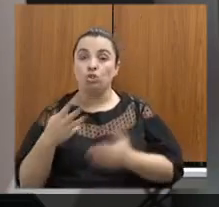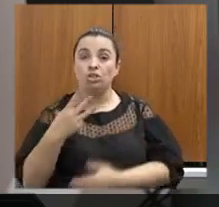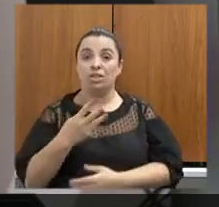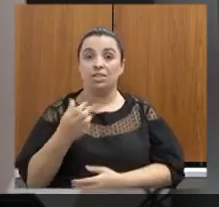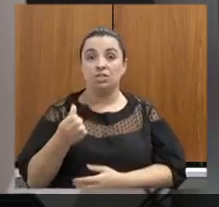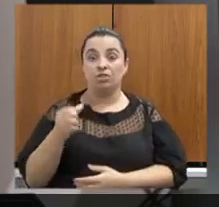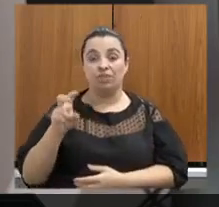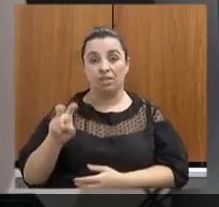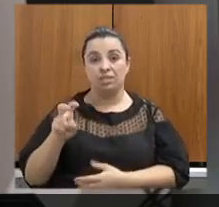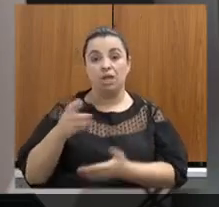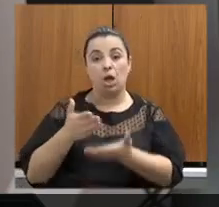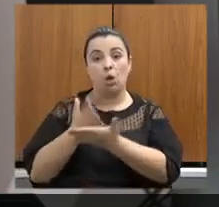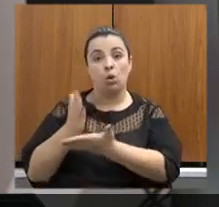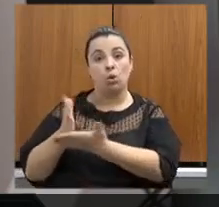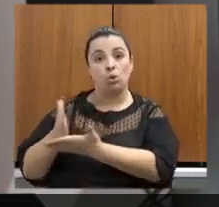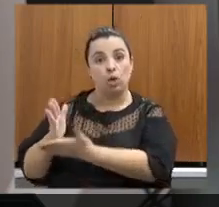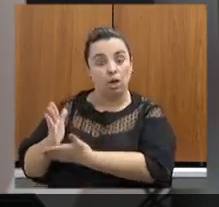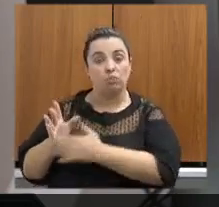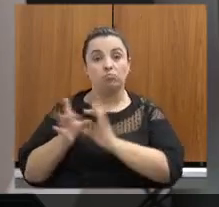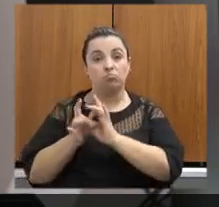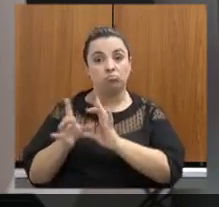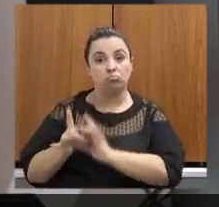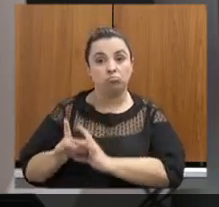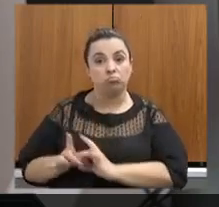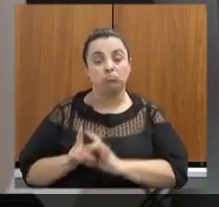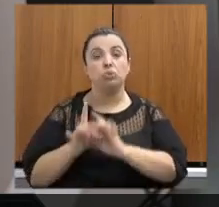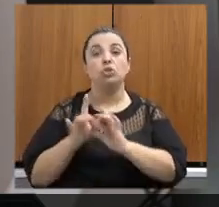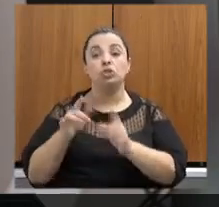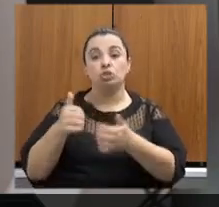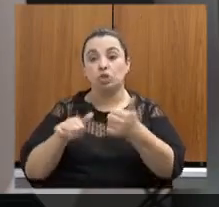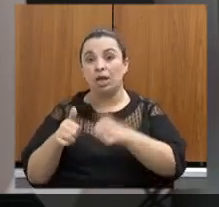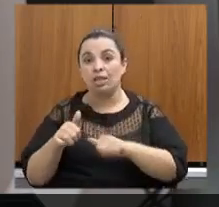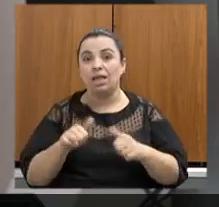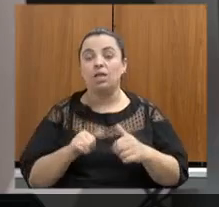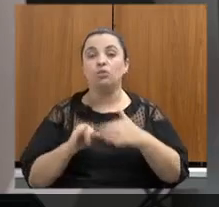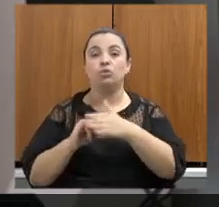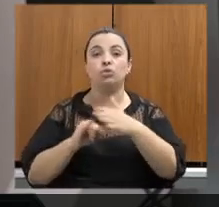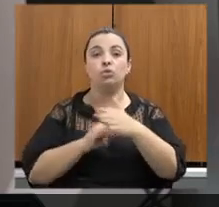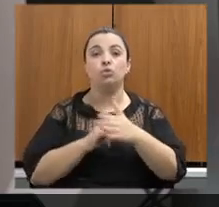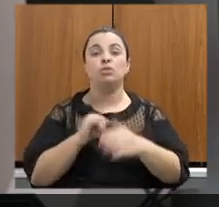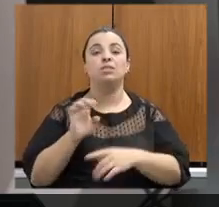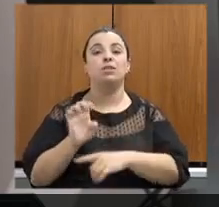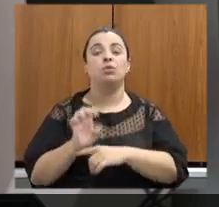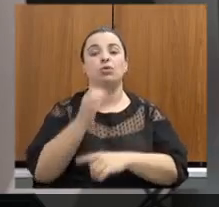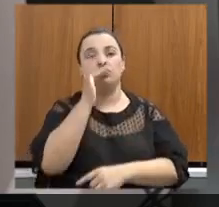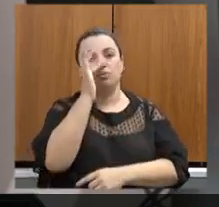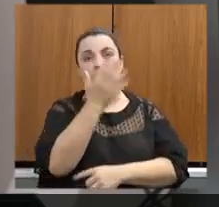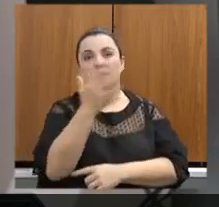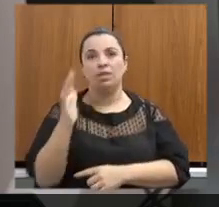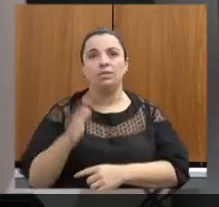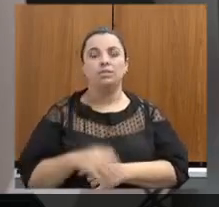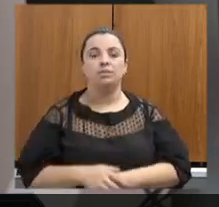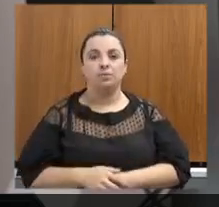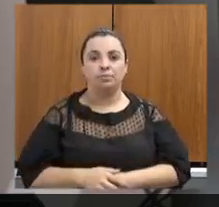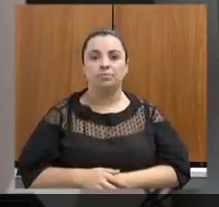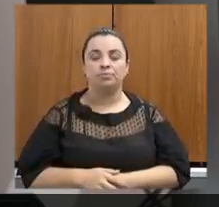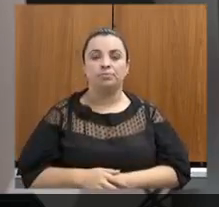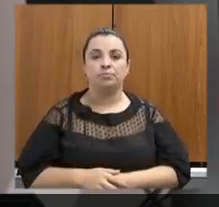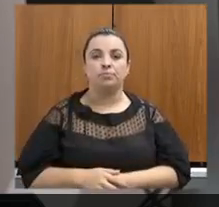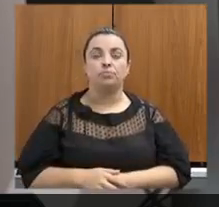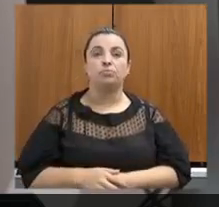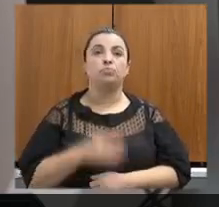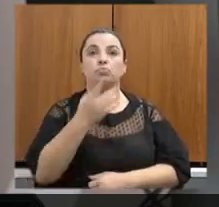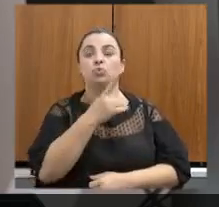autorizações solicitadas pendentes de análise no Instituto Estadual de Florestas. Por fim, por favor,